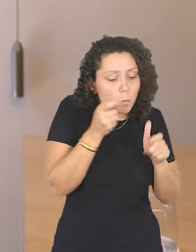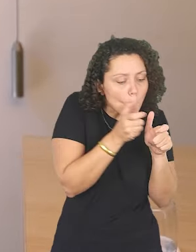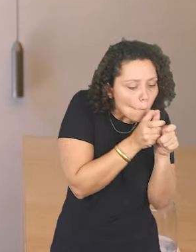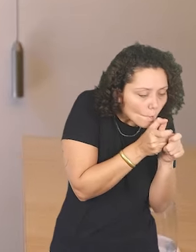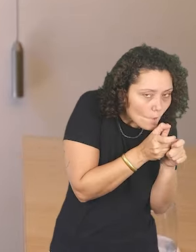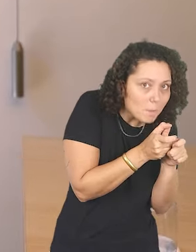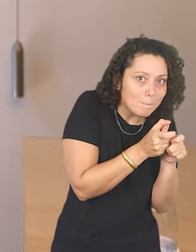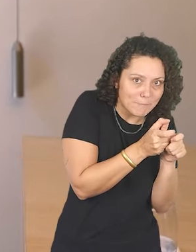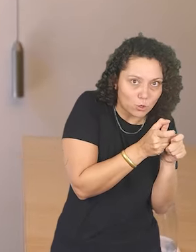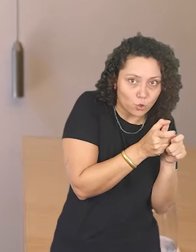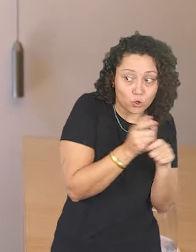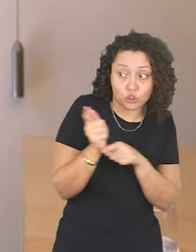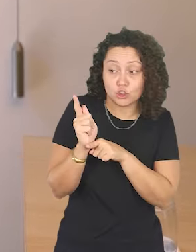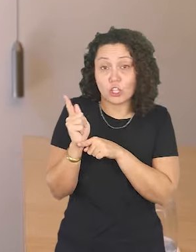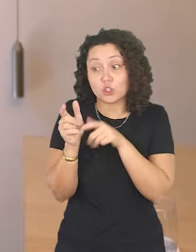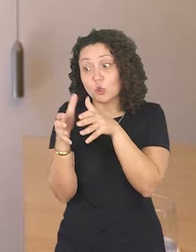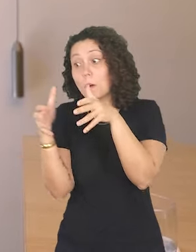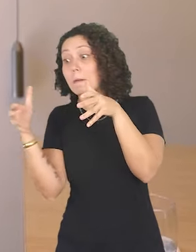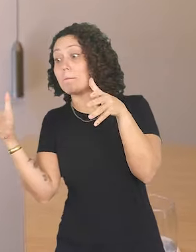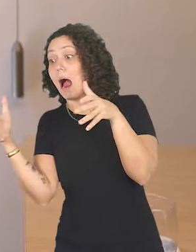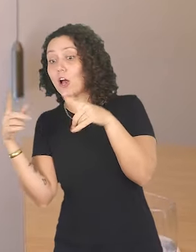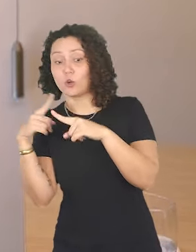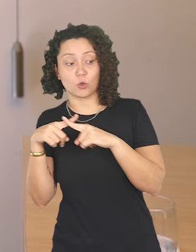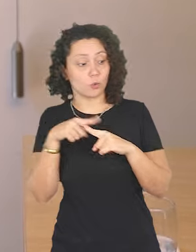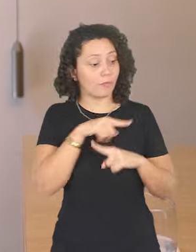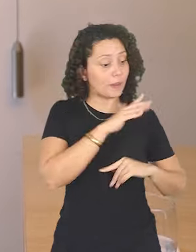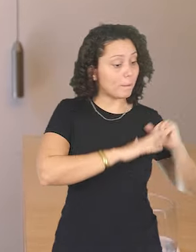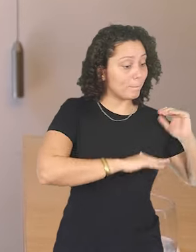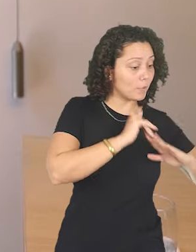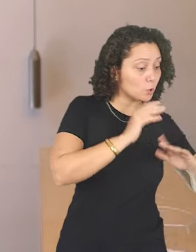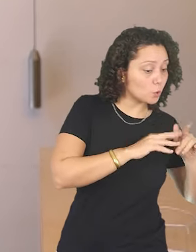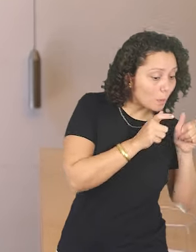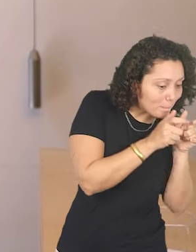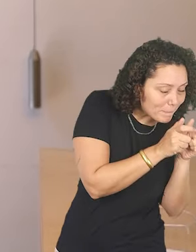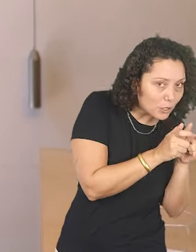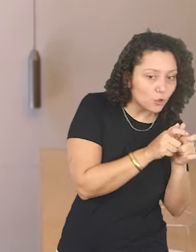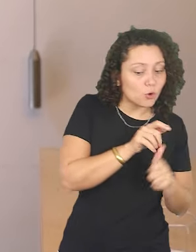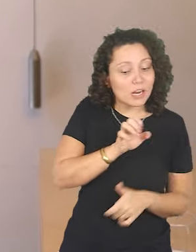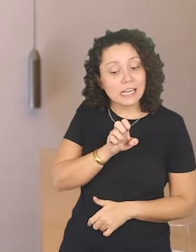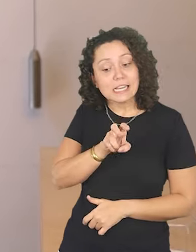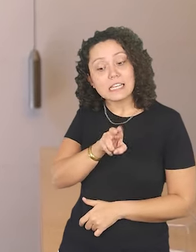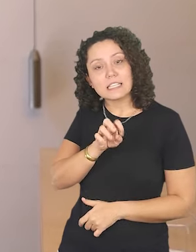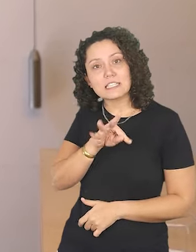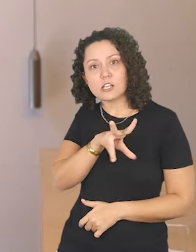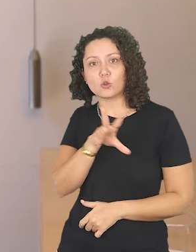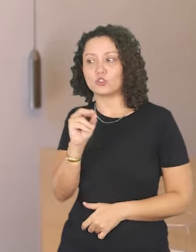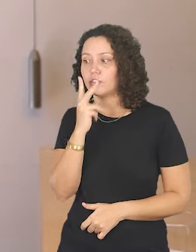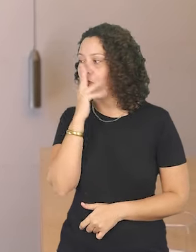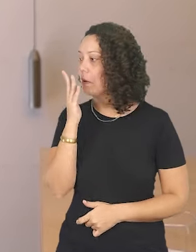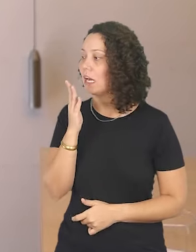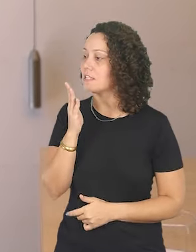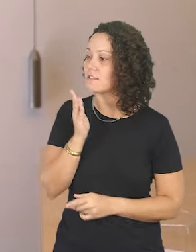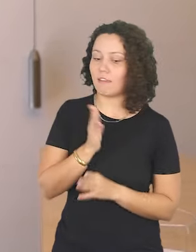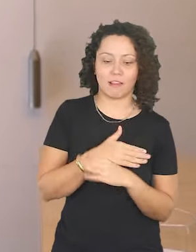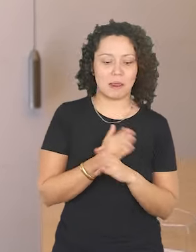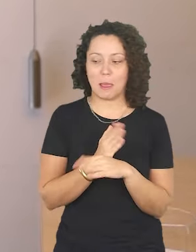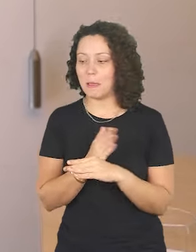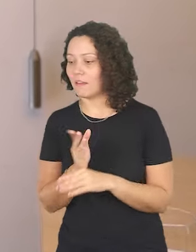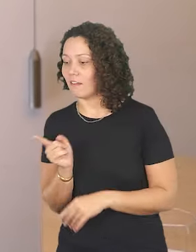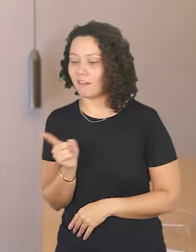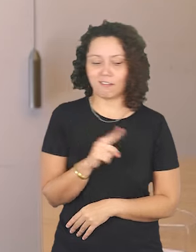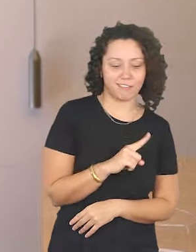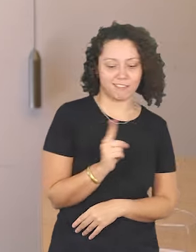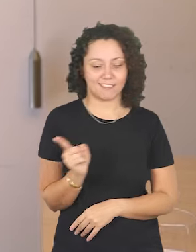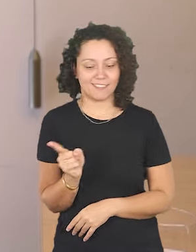no micro. O gestor só pode olhar o macro porque ele tem o produtor olhando no micro. O produtor executivo eu acho que quase ele fica perdido no meio desse